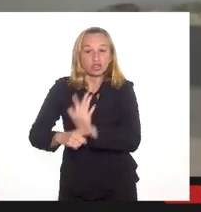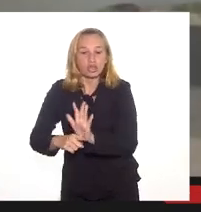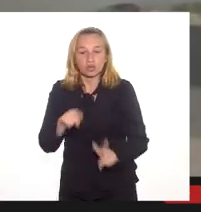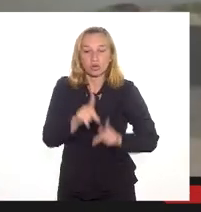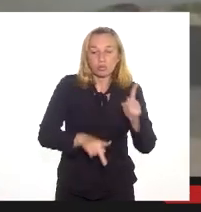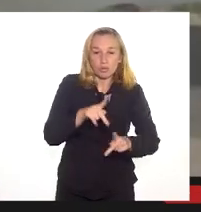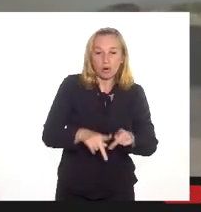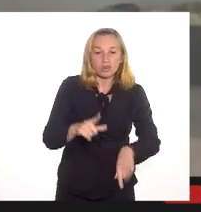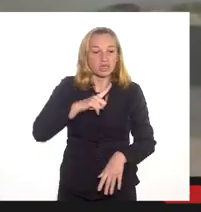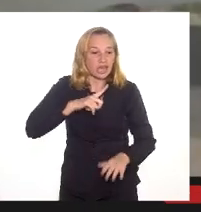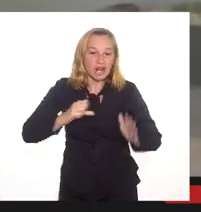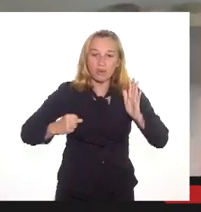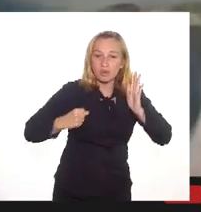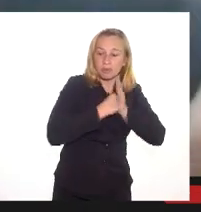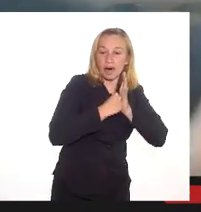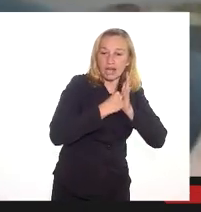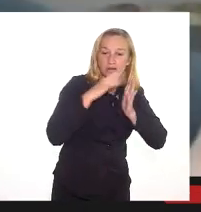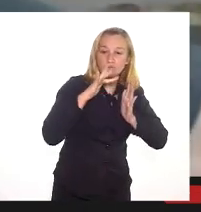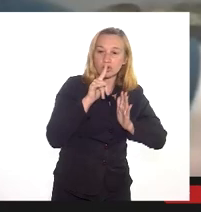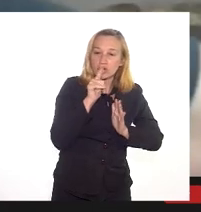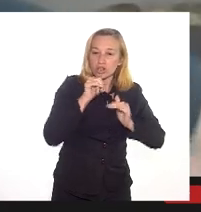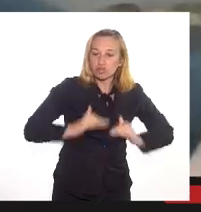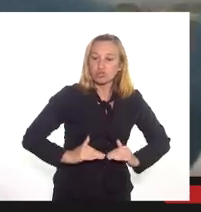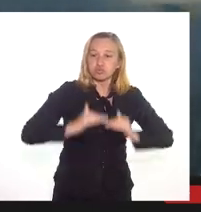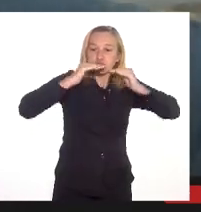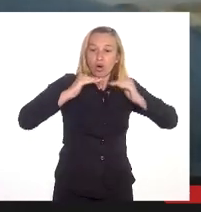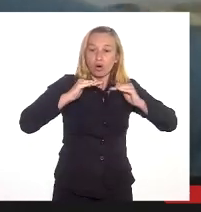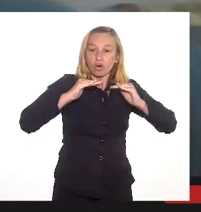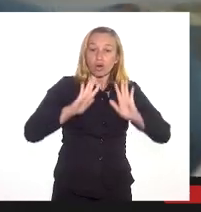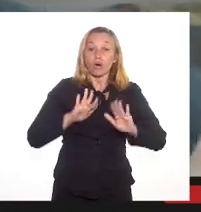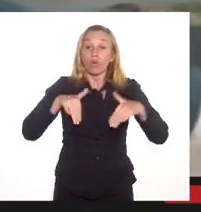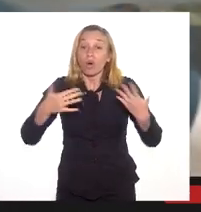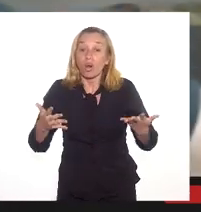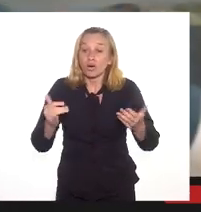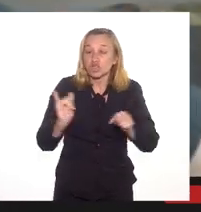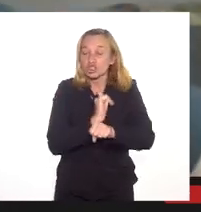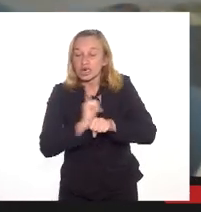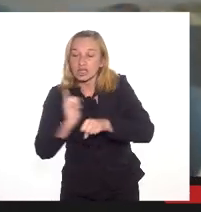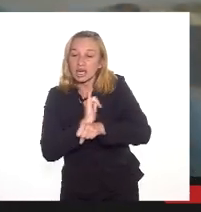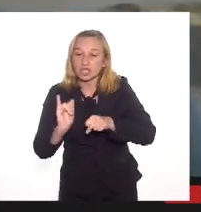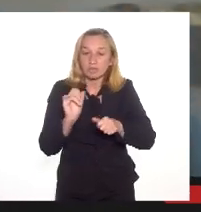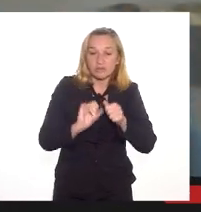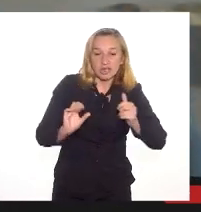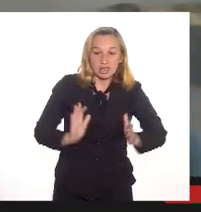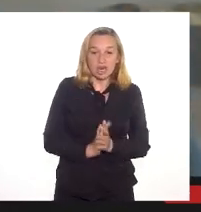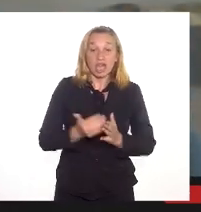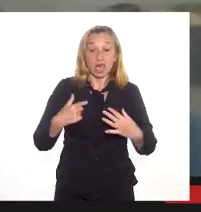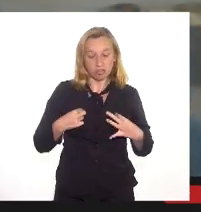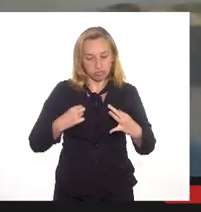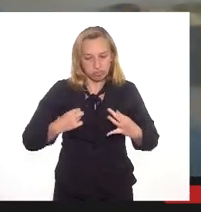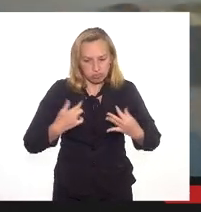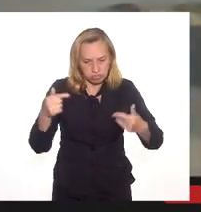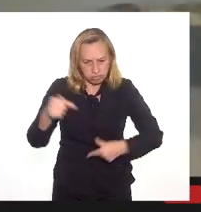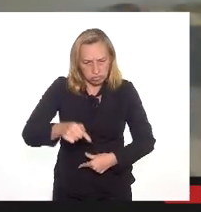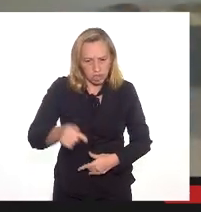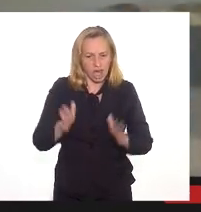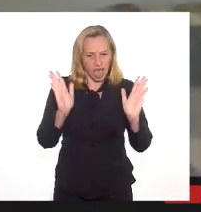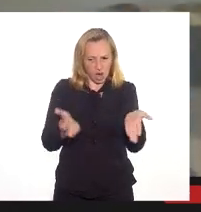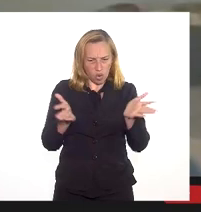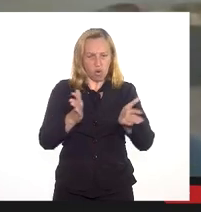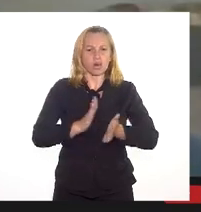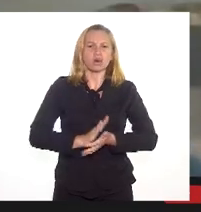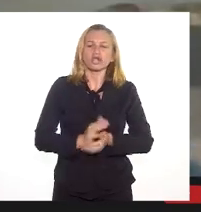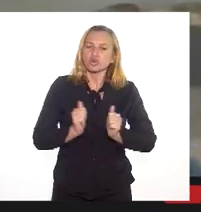se vai haver impacto de inundação, qual é a medida mitigadora que o projeto prevê. E eu me predisponho aqui, agora,